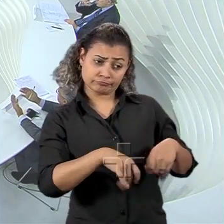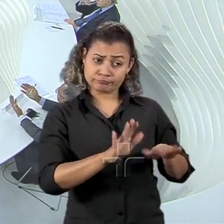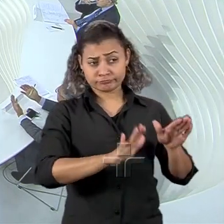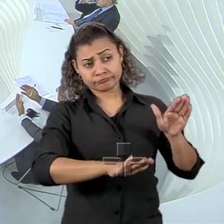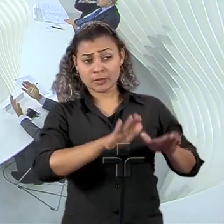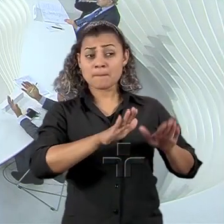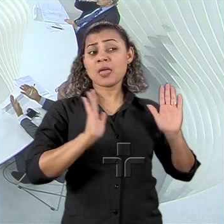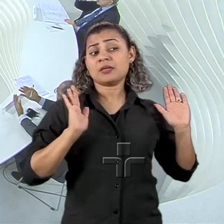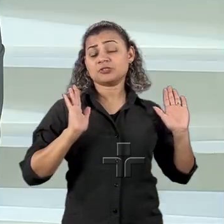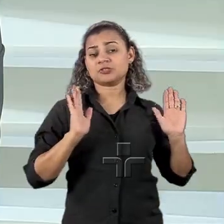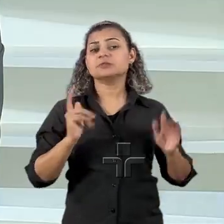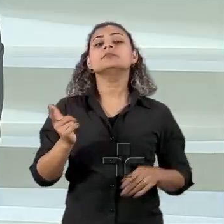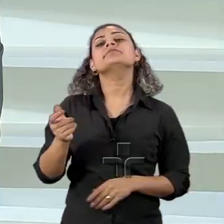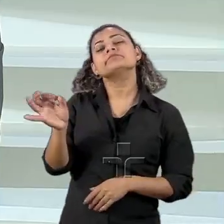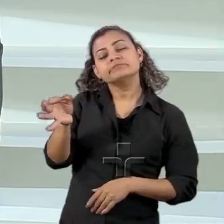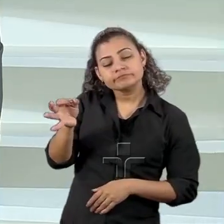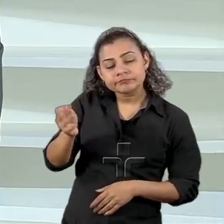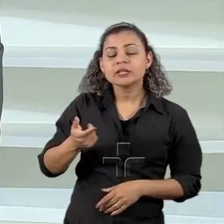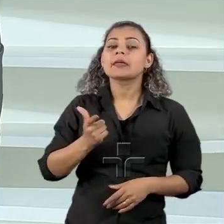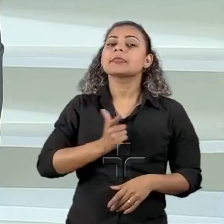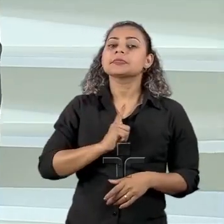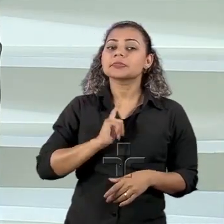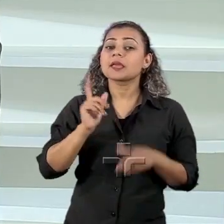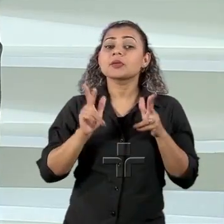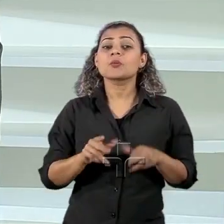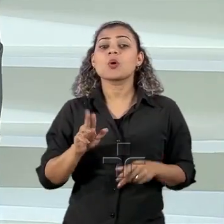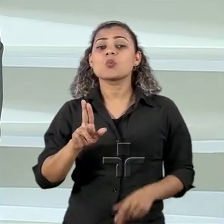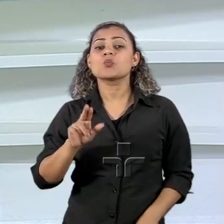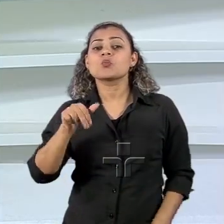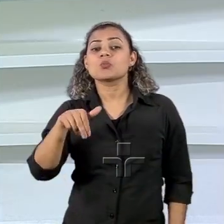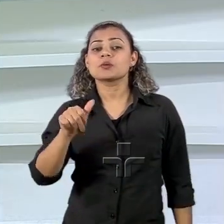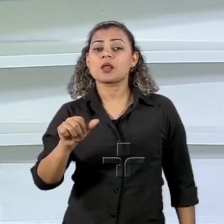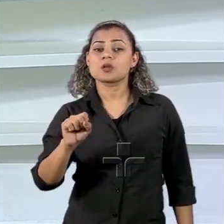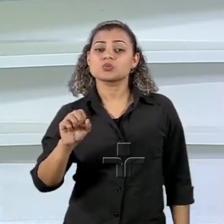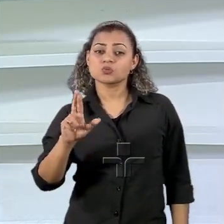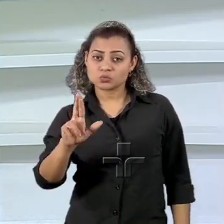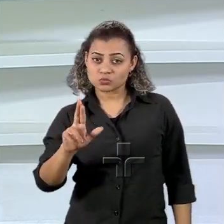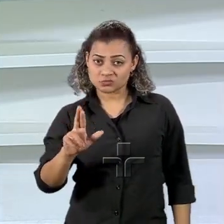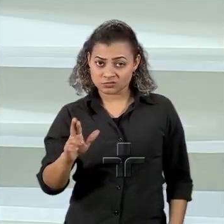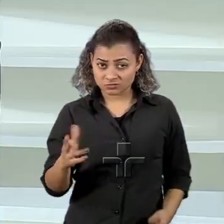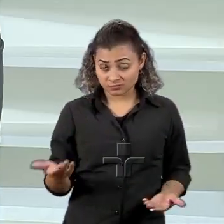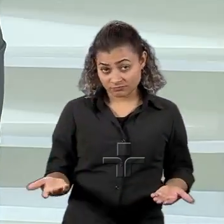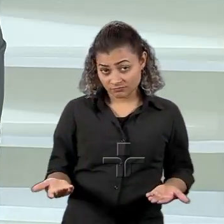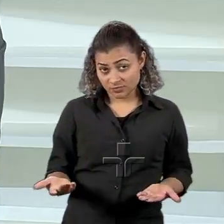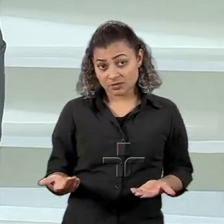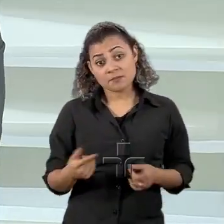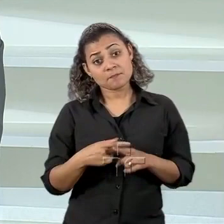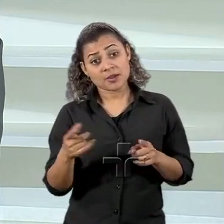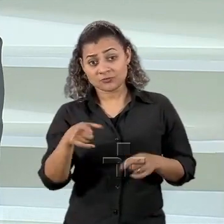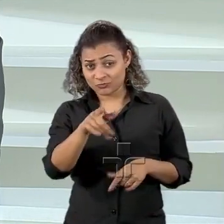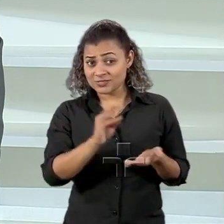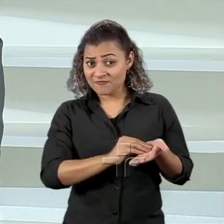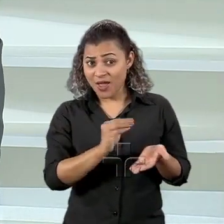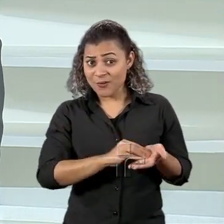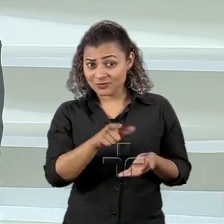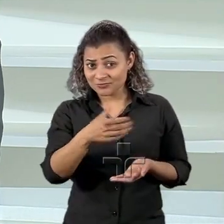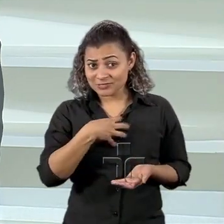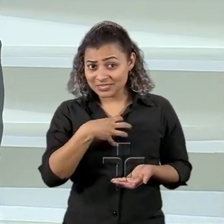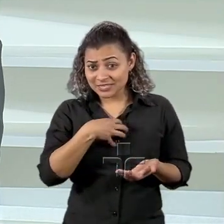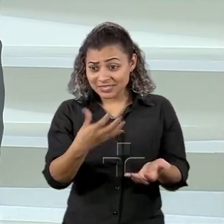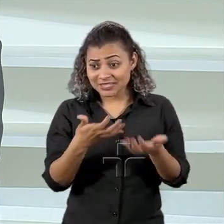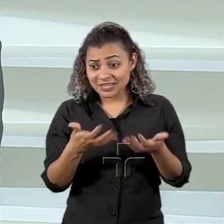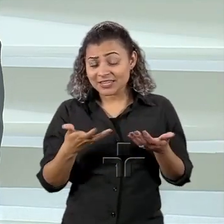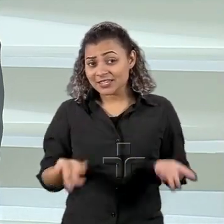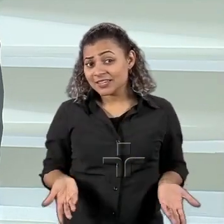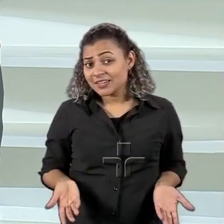uma arena como a Unasul nessa hora ajuda se funcionasse a Unasul hoje em dia pois é mas então você sente falta de uma arena como essa